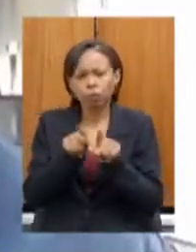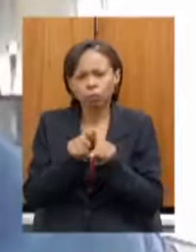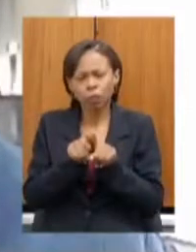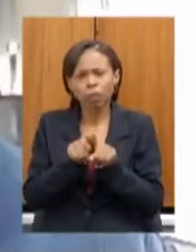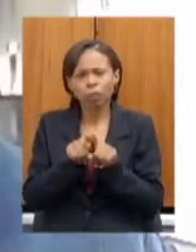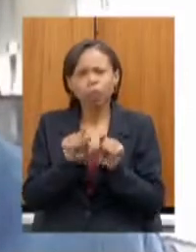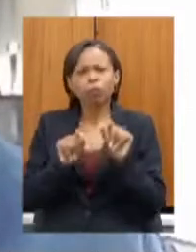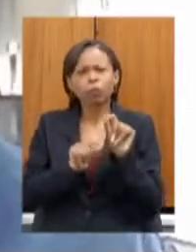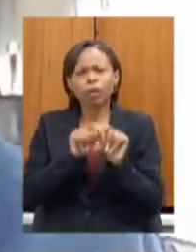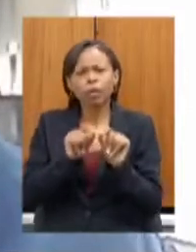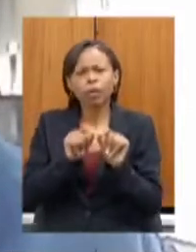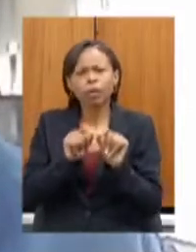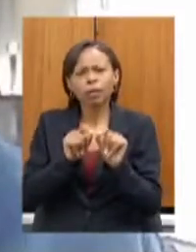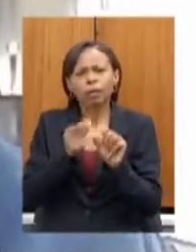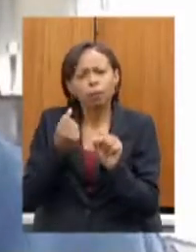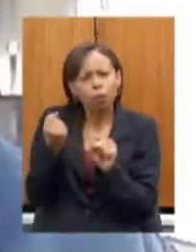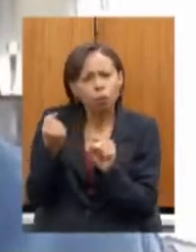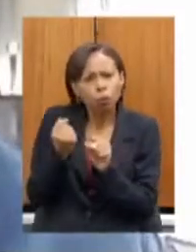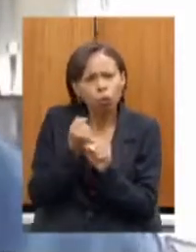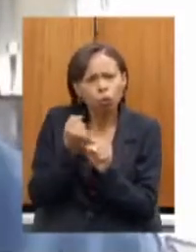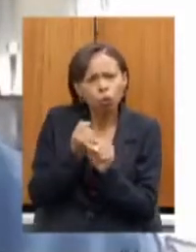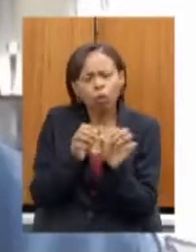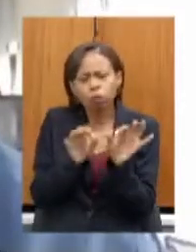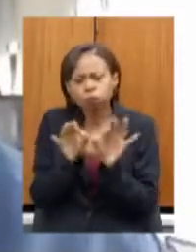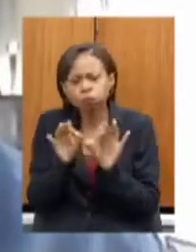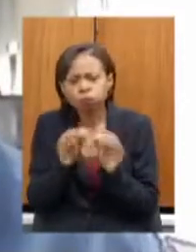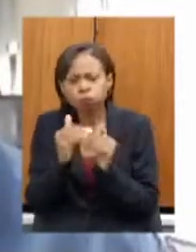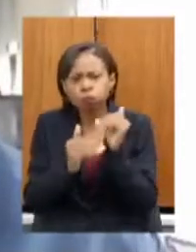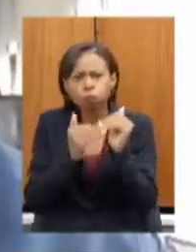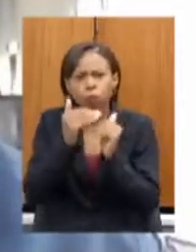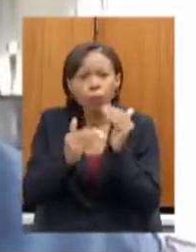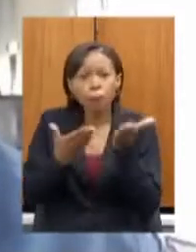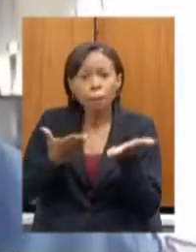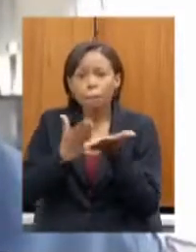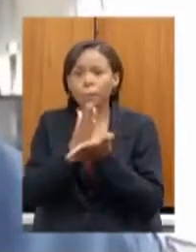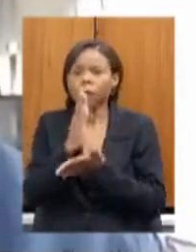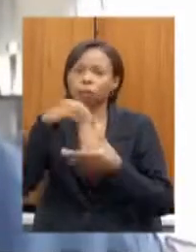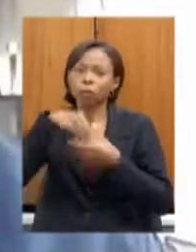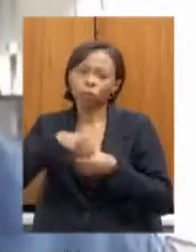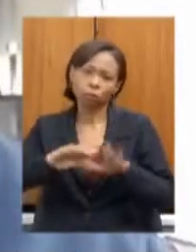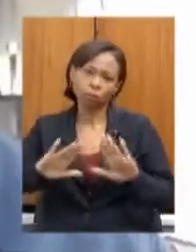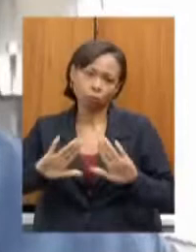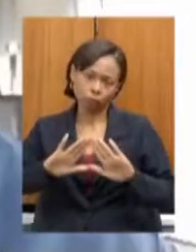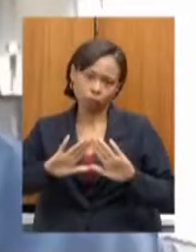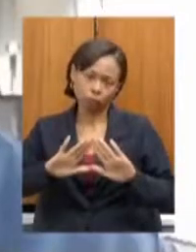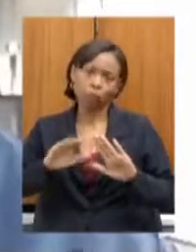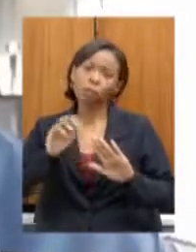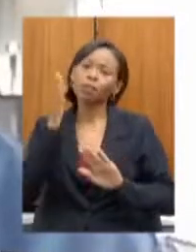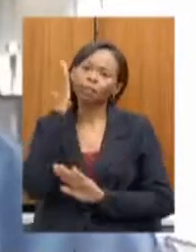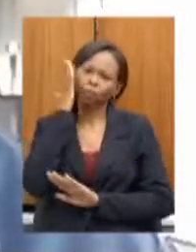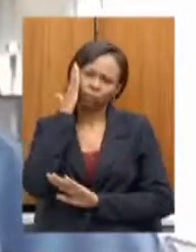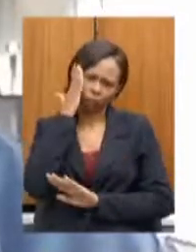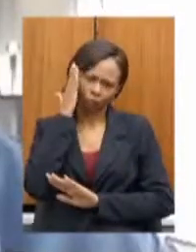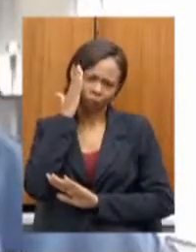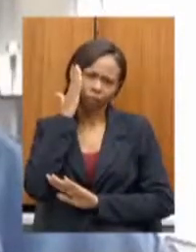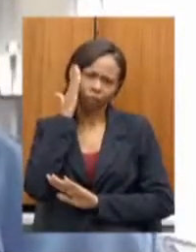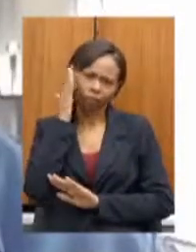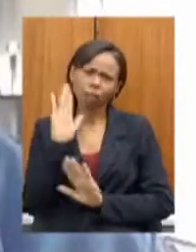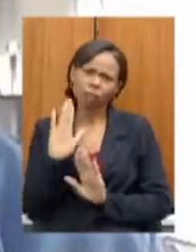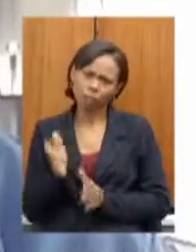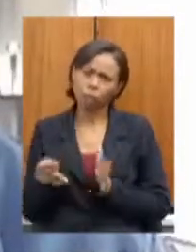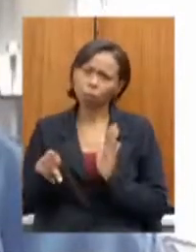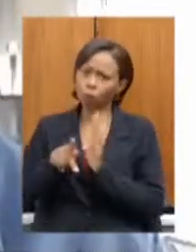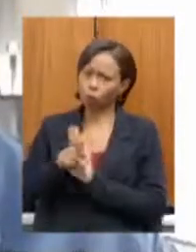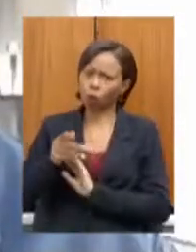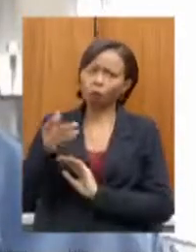construção e ajudar na sua aprovação na Assembleia Legislativa. Sei que isso seria de iniciativa do